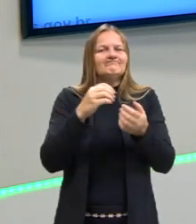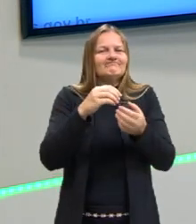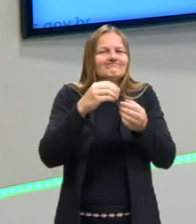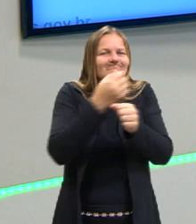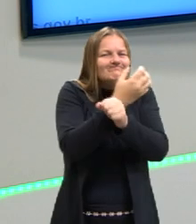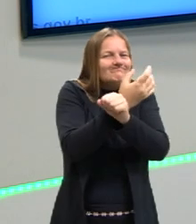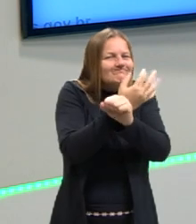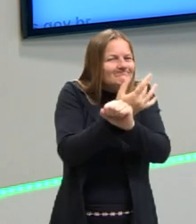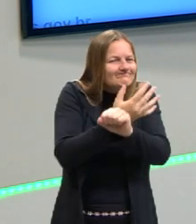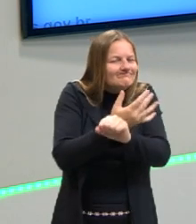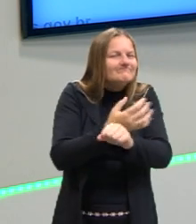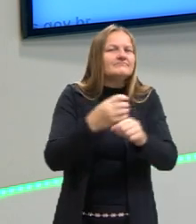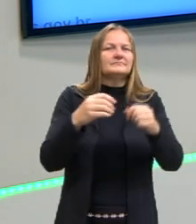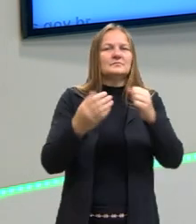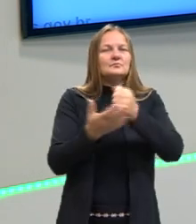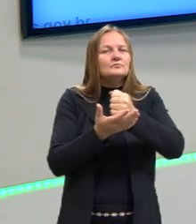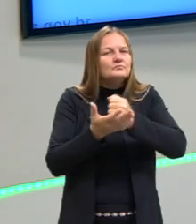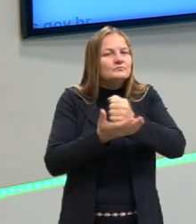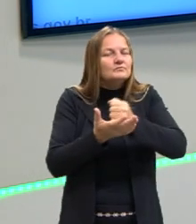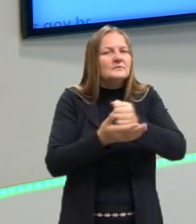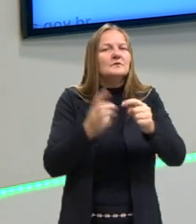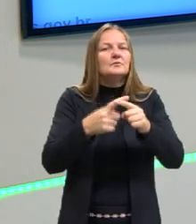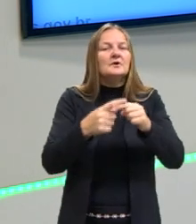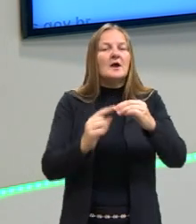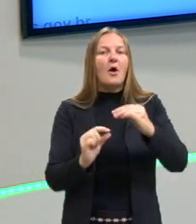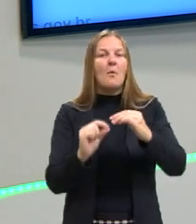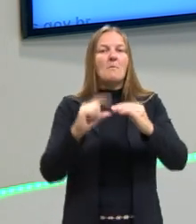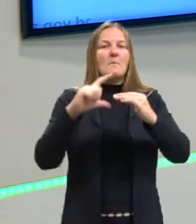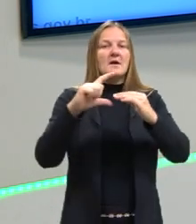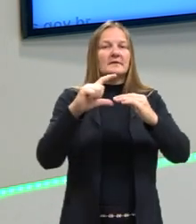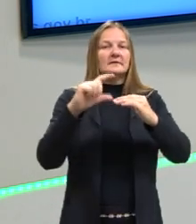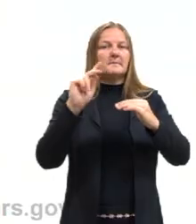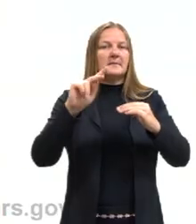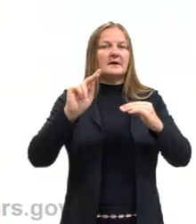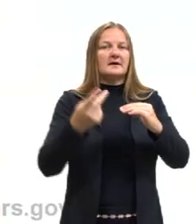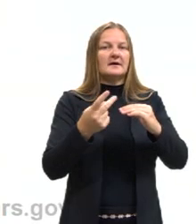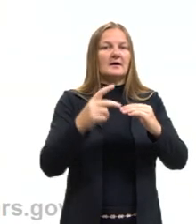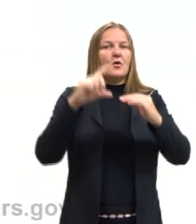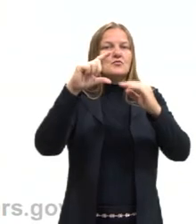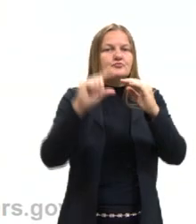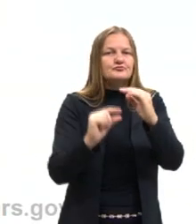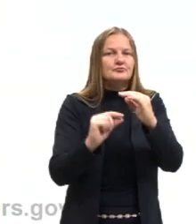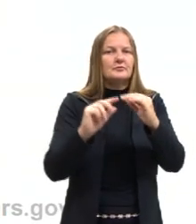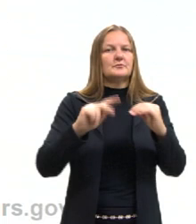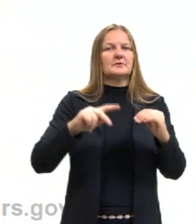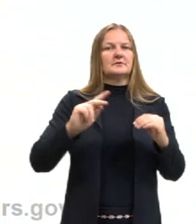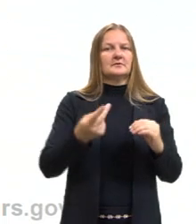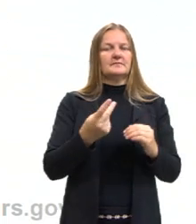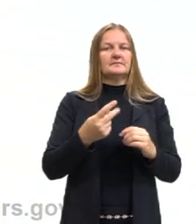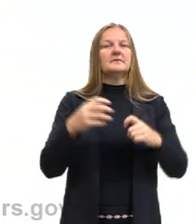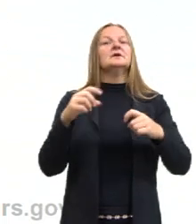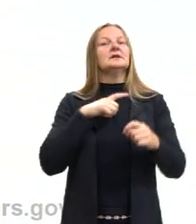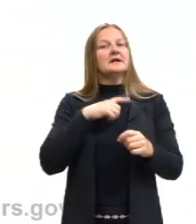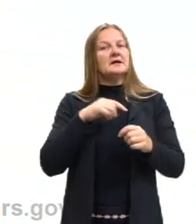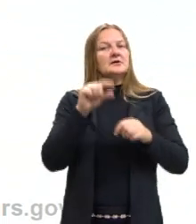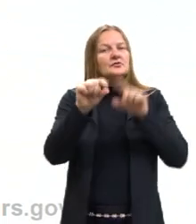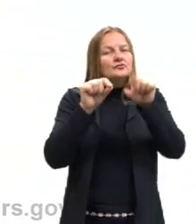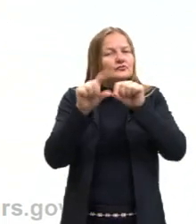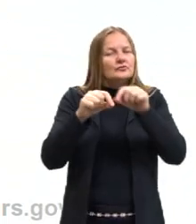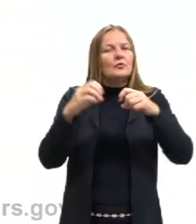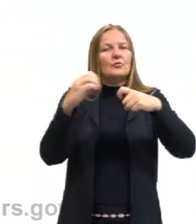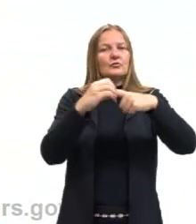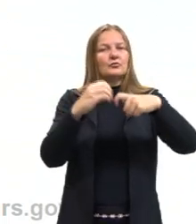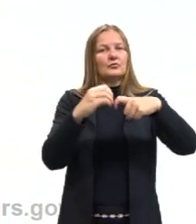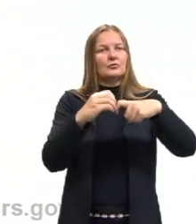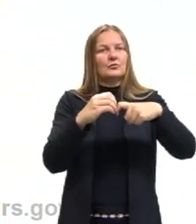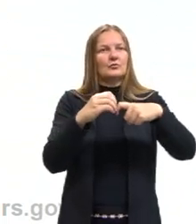ou vai diminuir o pH quando adiciona determinada solução? E eles trazem nas opções os óxidos. Então é importante a gente saber